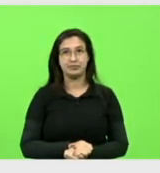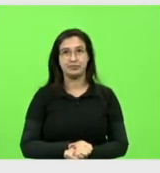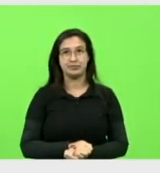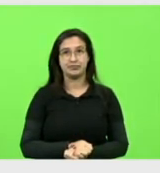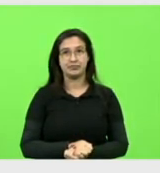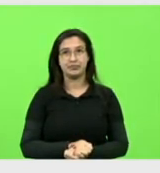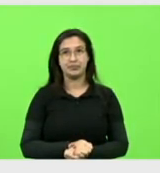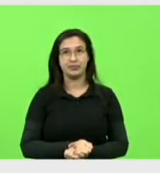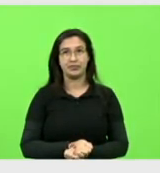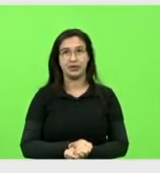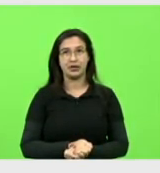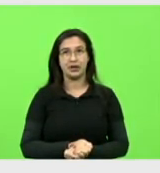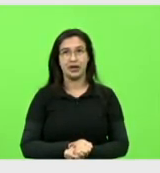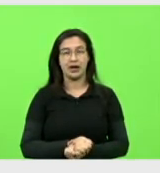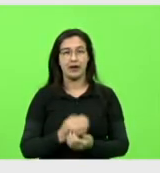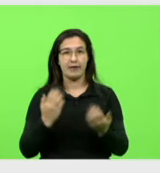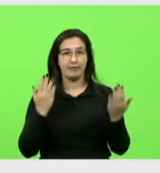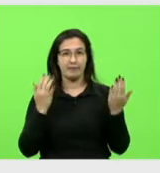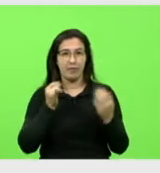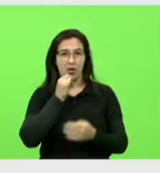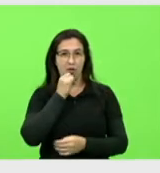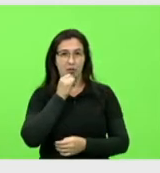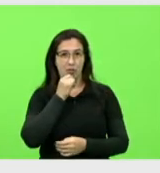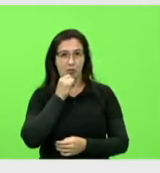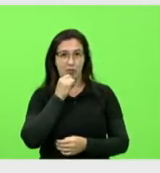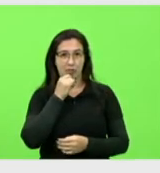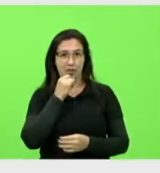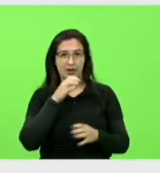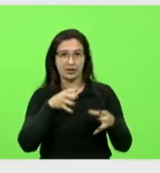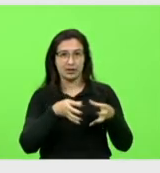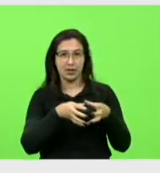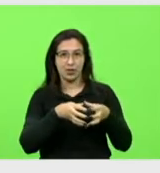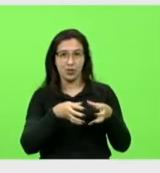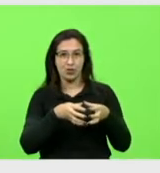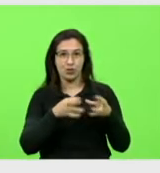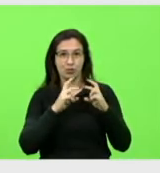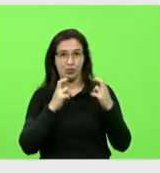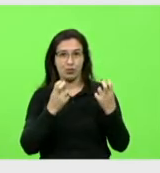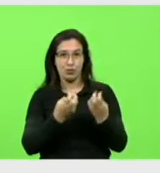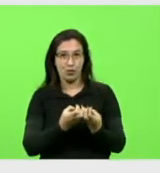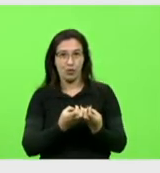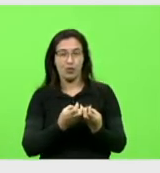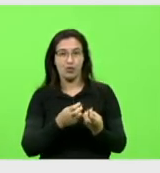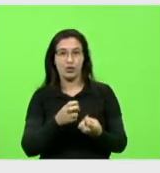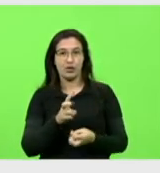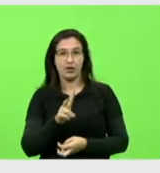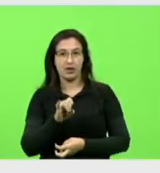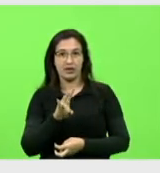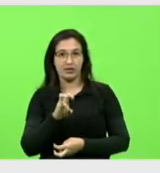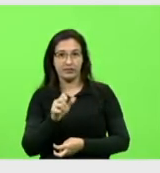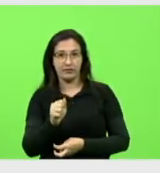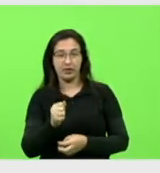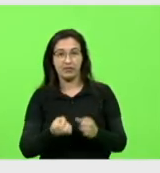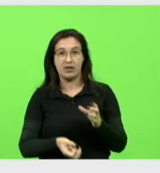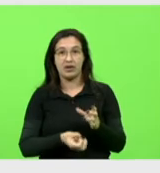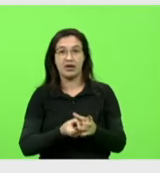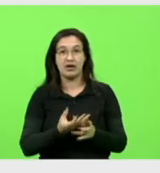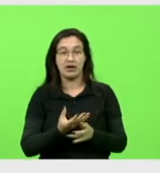sátira com Roda Viva. E live de estreia de séries, crianças,